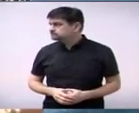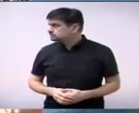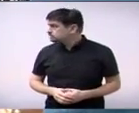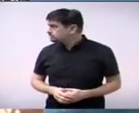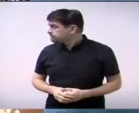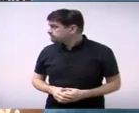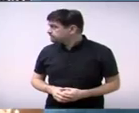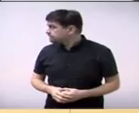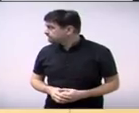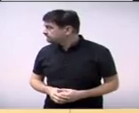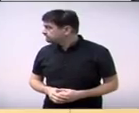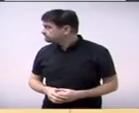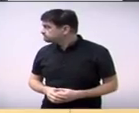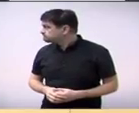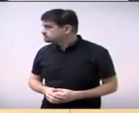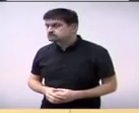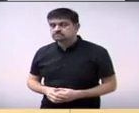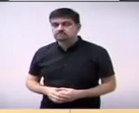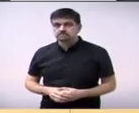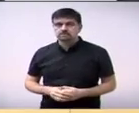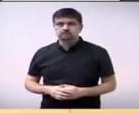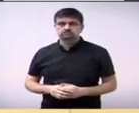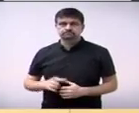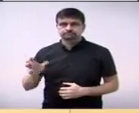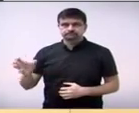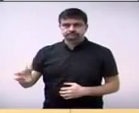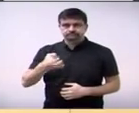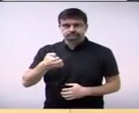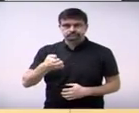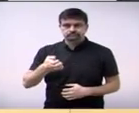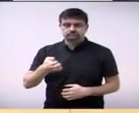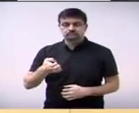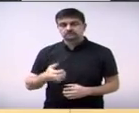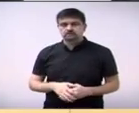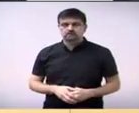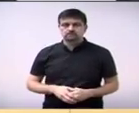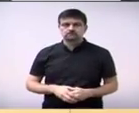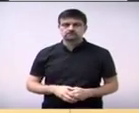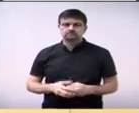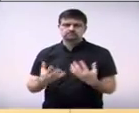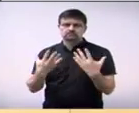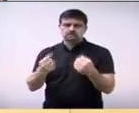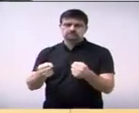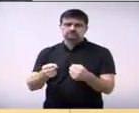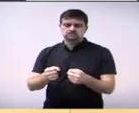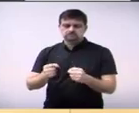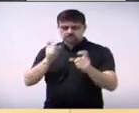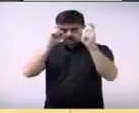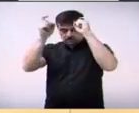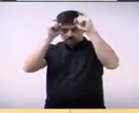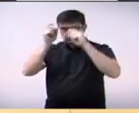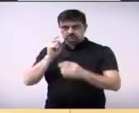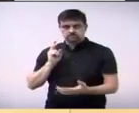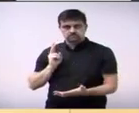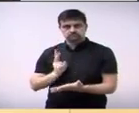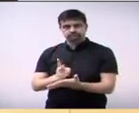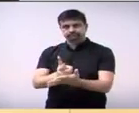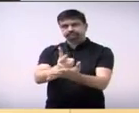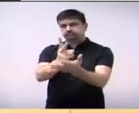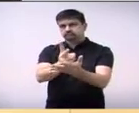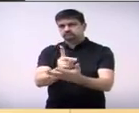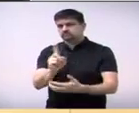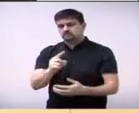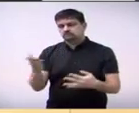o vereador se retirou então aqui mas eu só estou seguindo o regimento tá vereador mais nada o artigo 122 ele